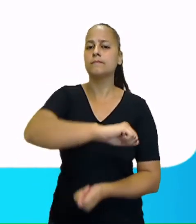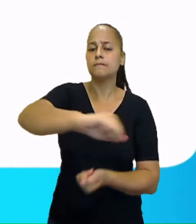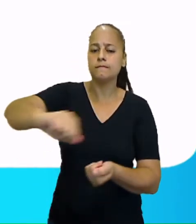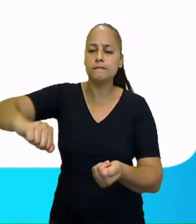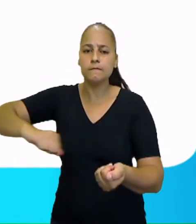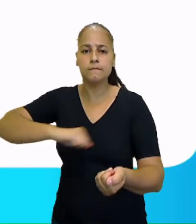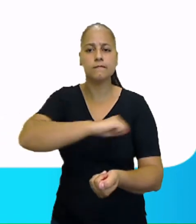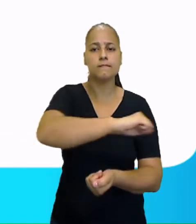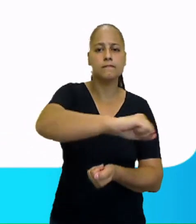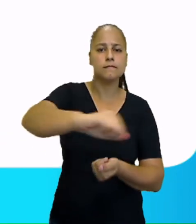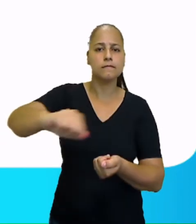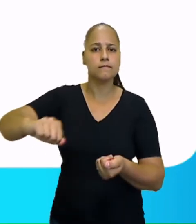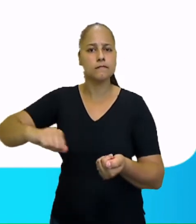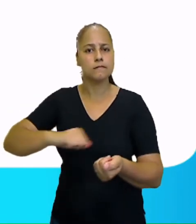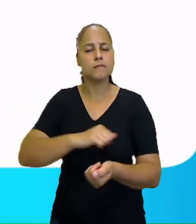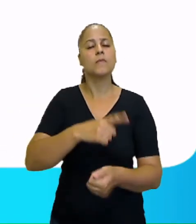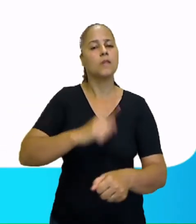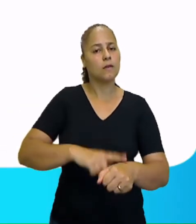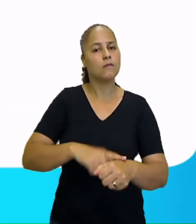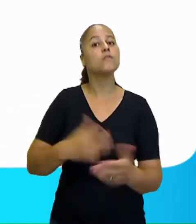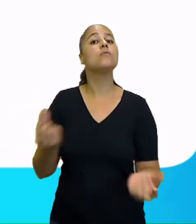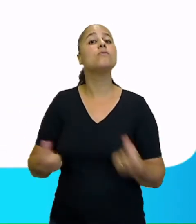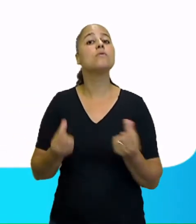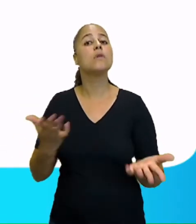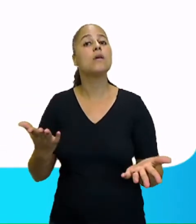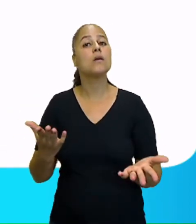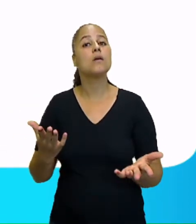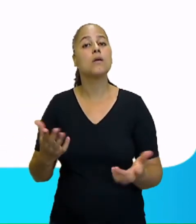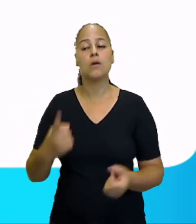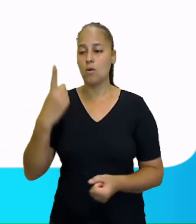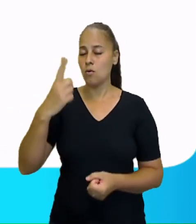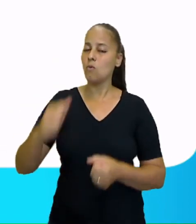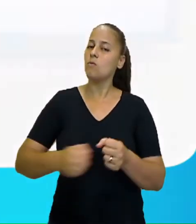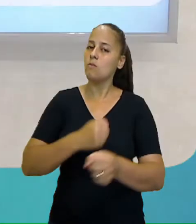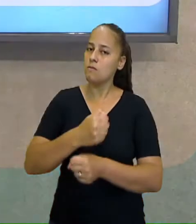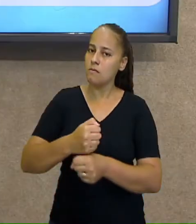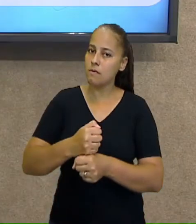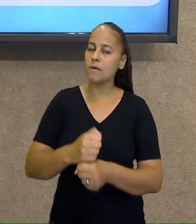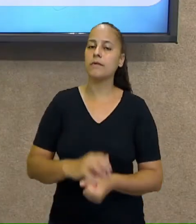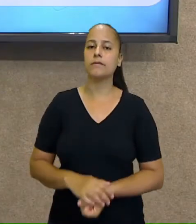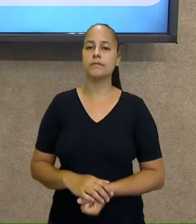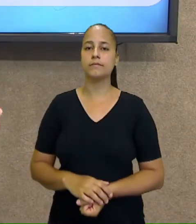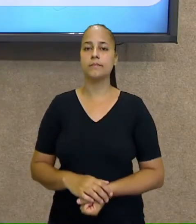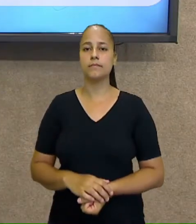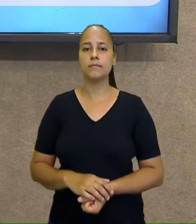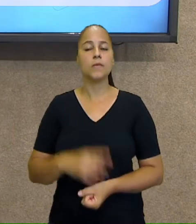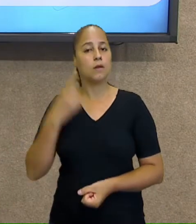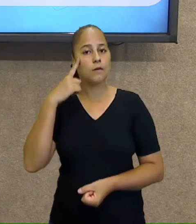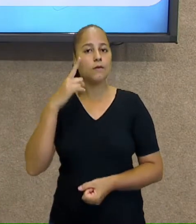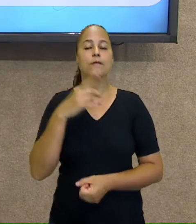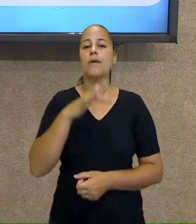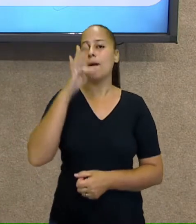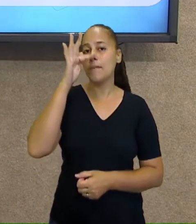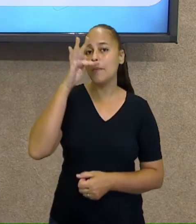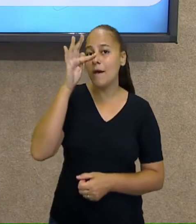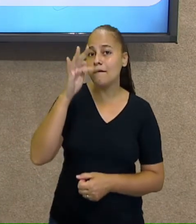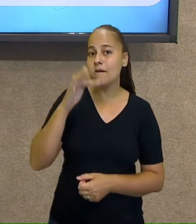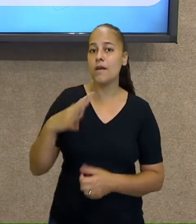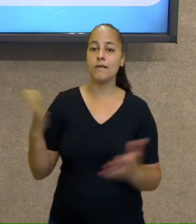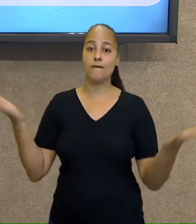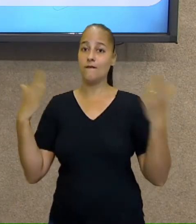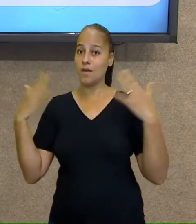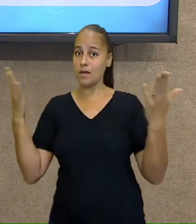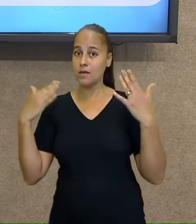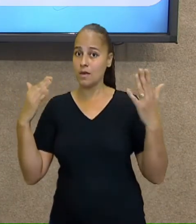translação, esse movimento define o quê? As estações do ano. Primavera, verão, outono e